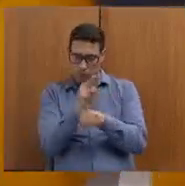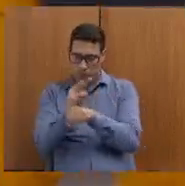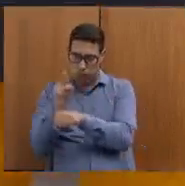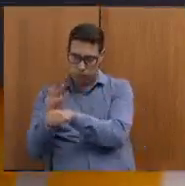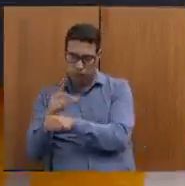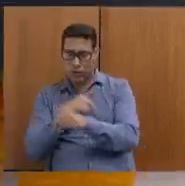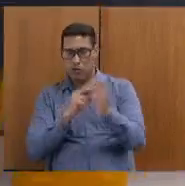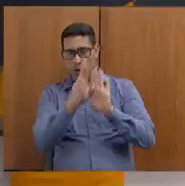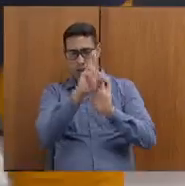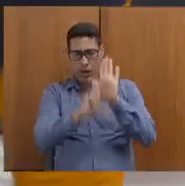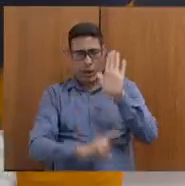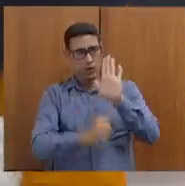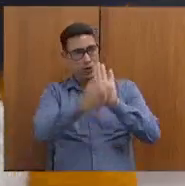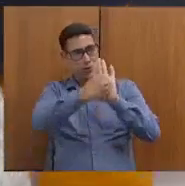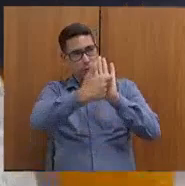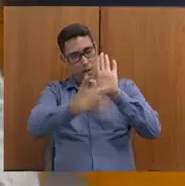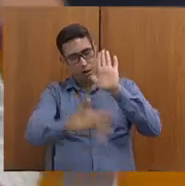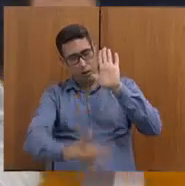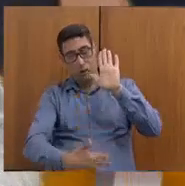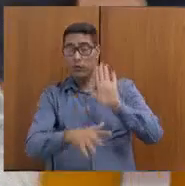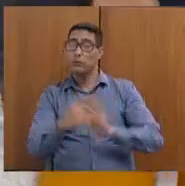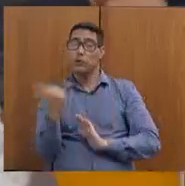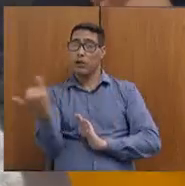isso é muito importante a gente ressaltar isso.